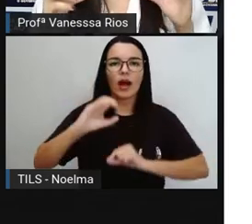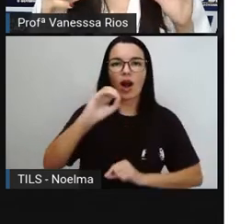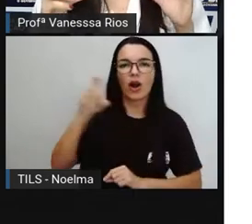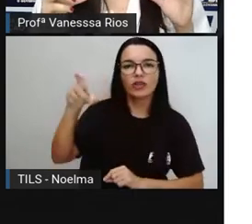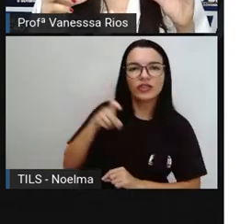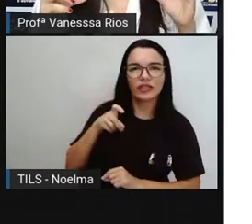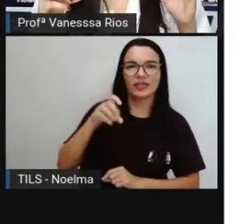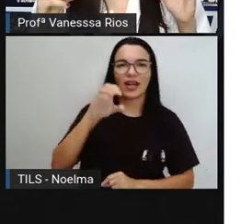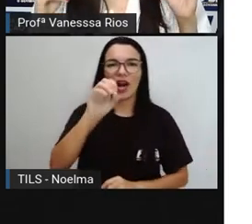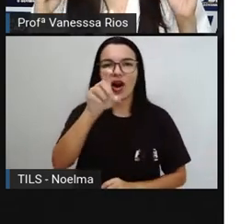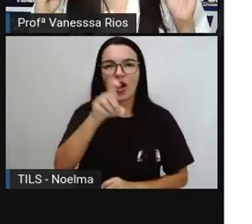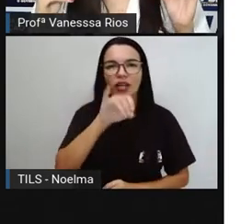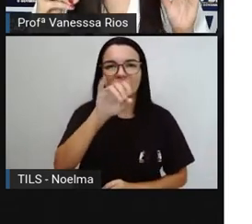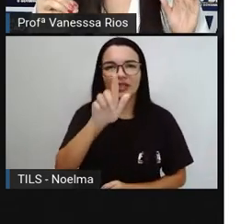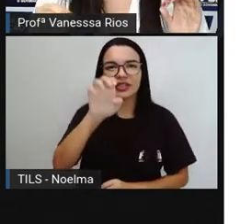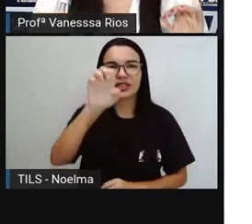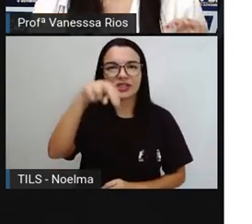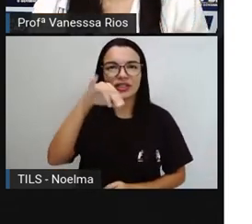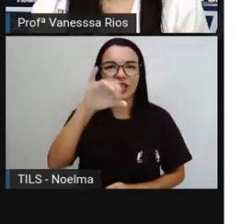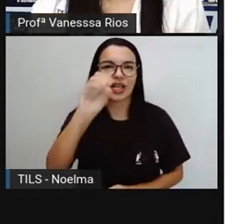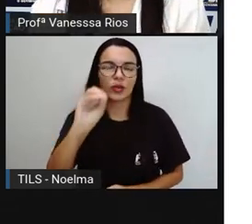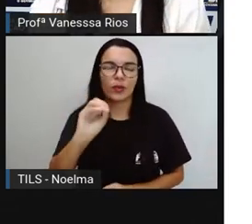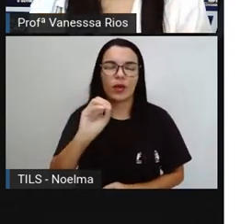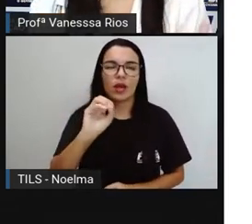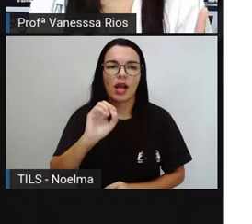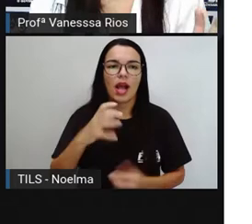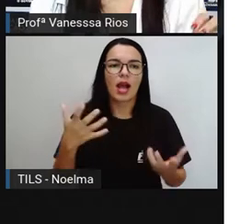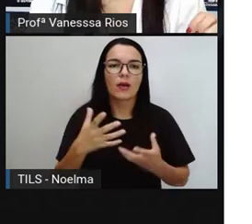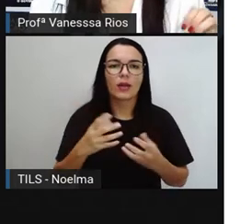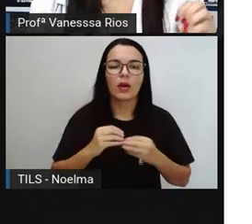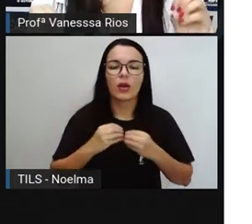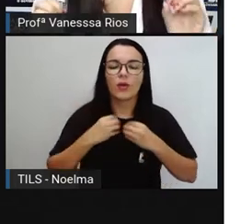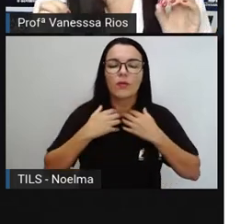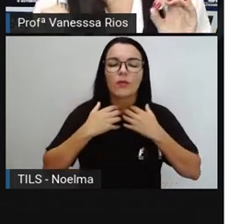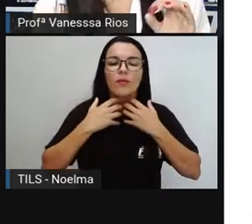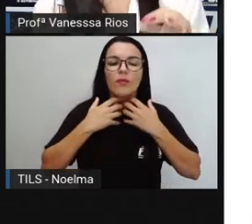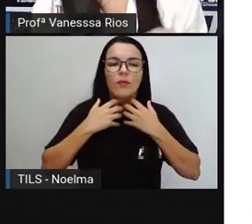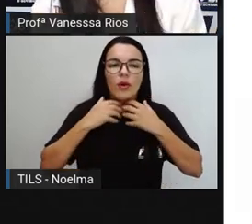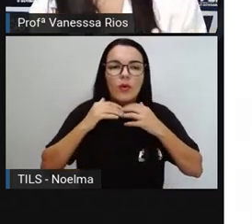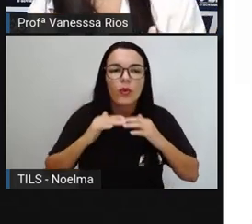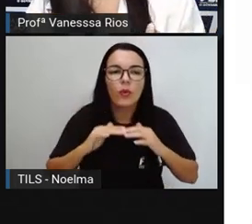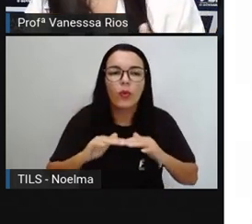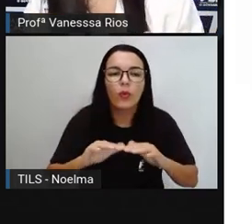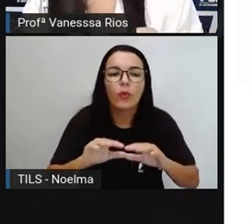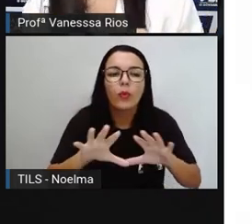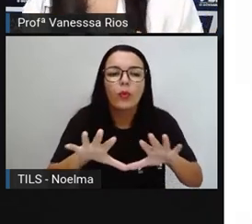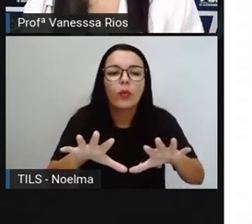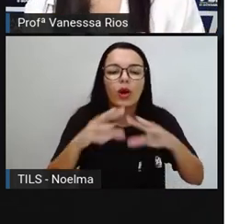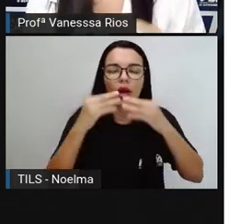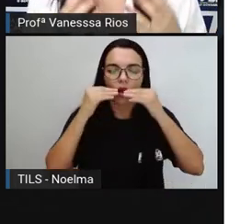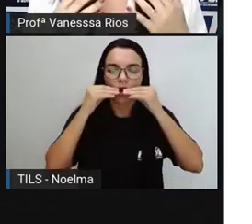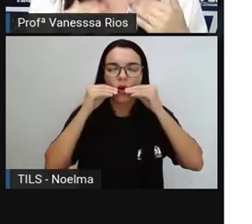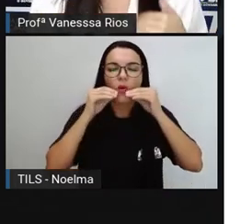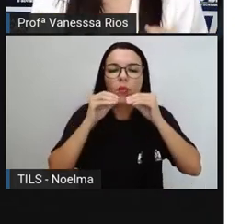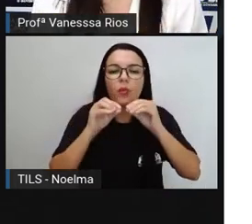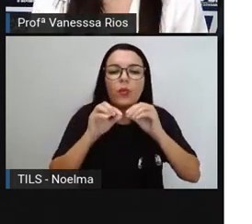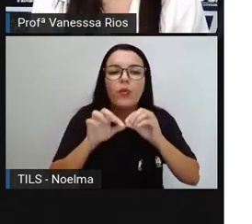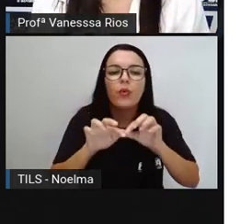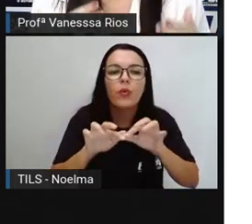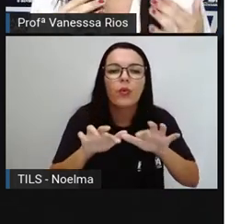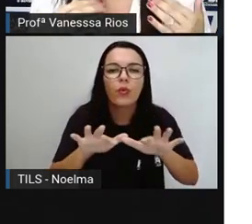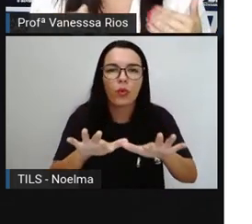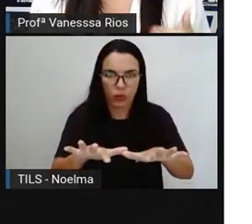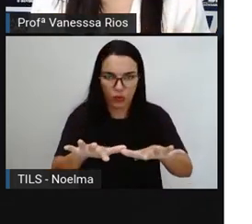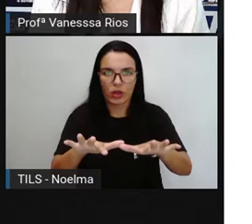quando a gente expira, Passa para o balão, ou sopra aí a bolha de sabão. Ou simplesmente